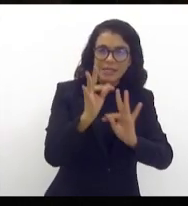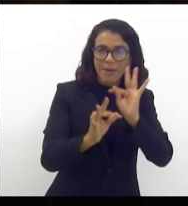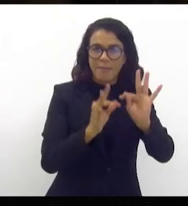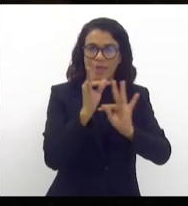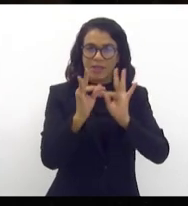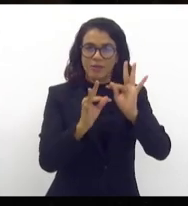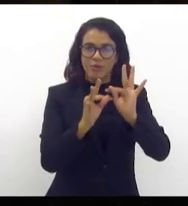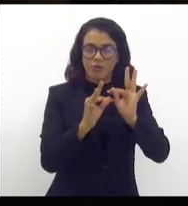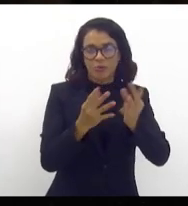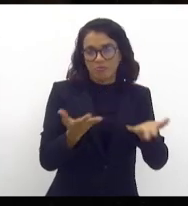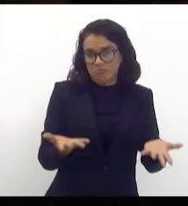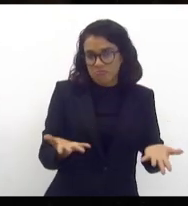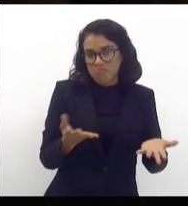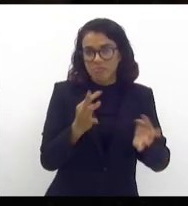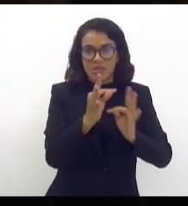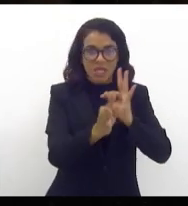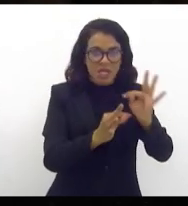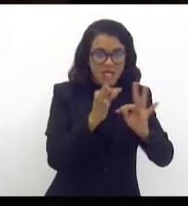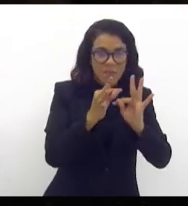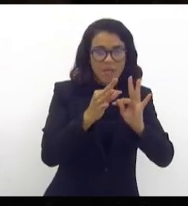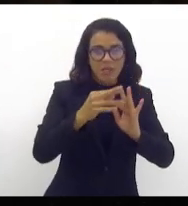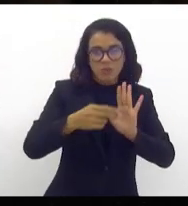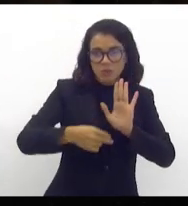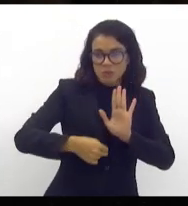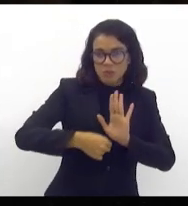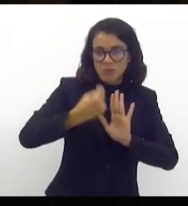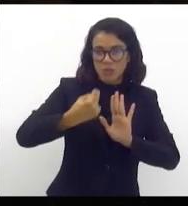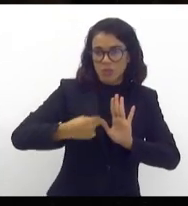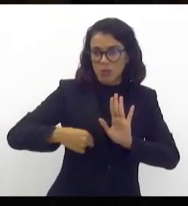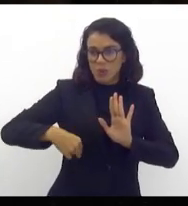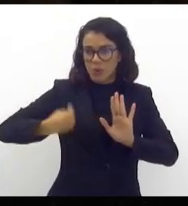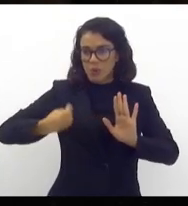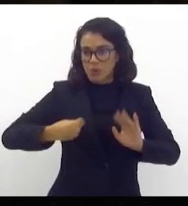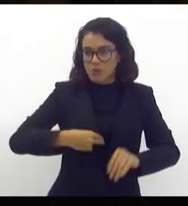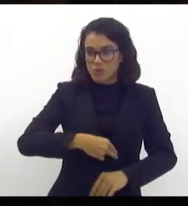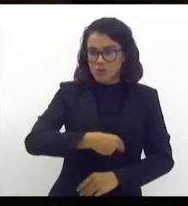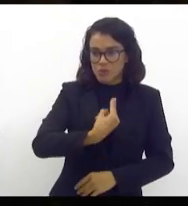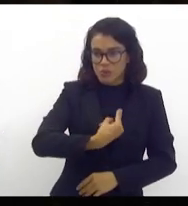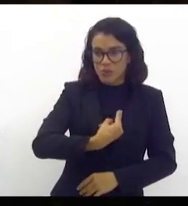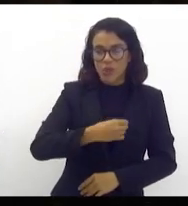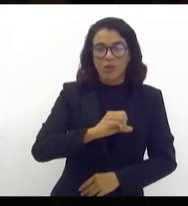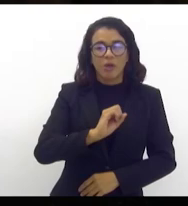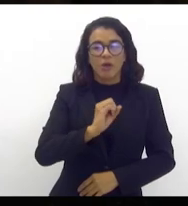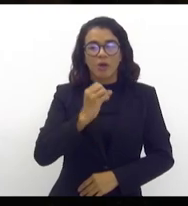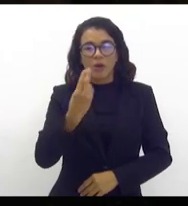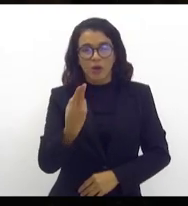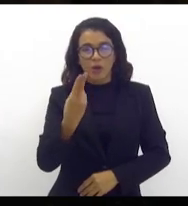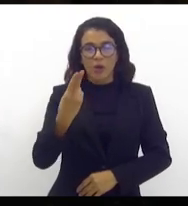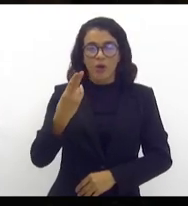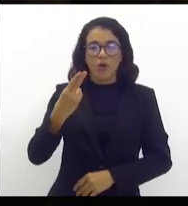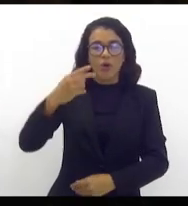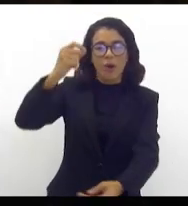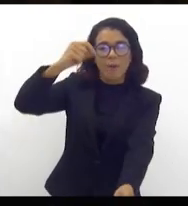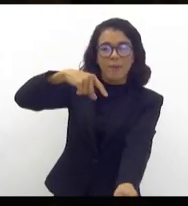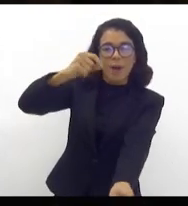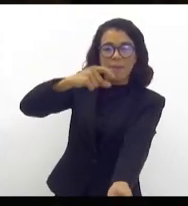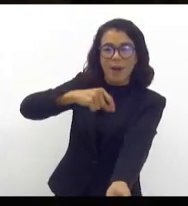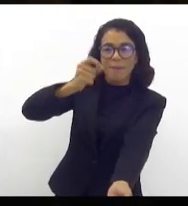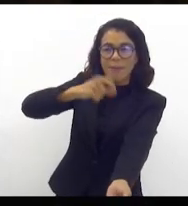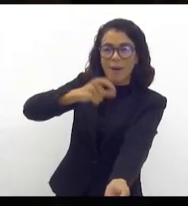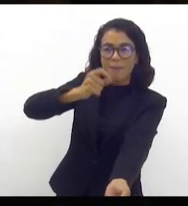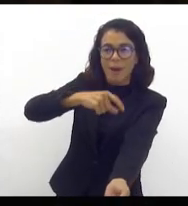quer seja cirúrgico, quer seja químico, quer